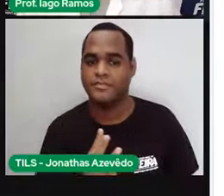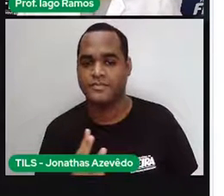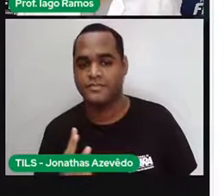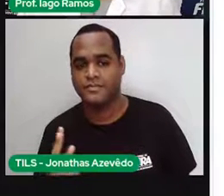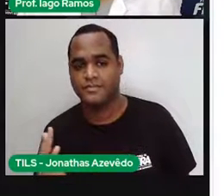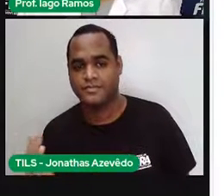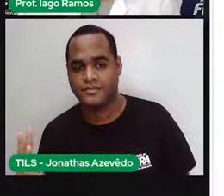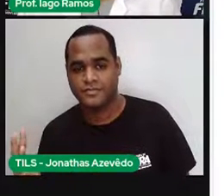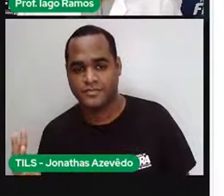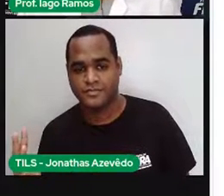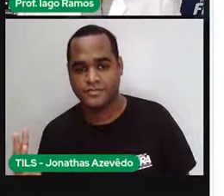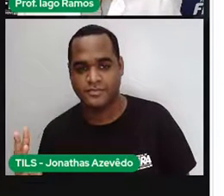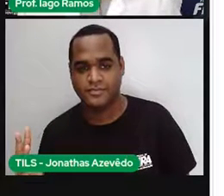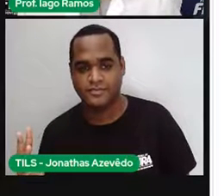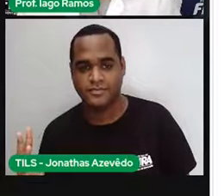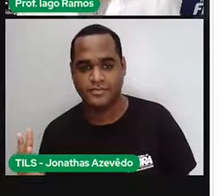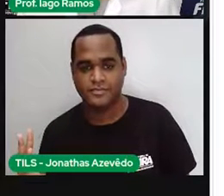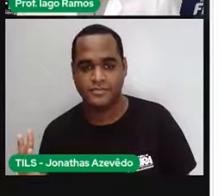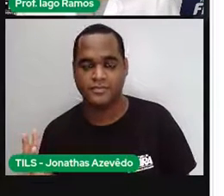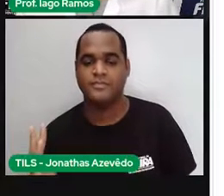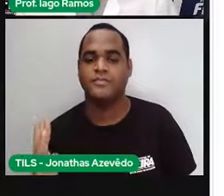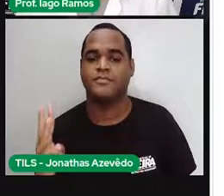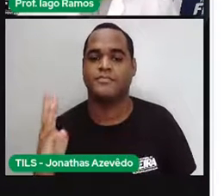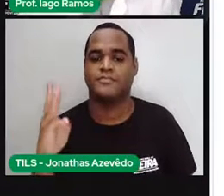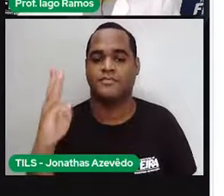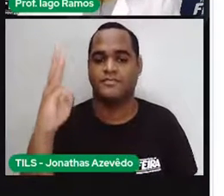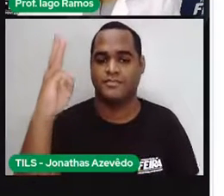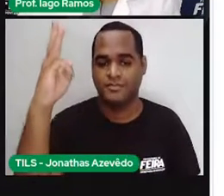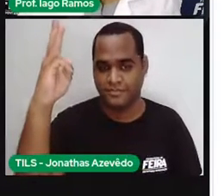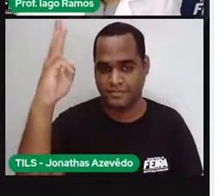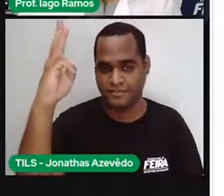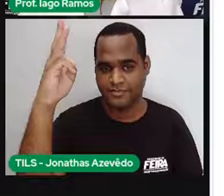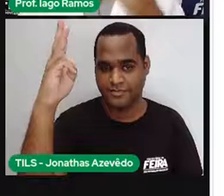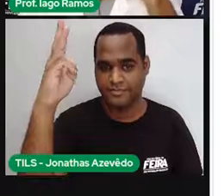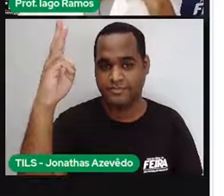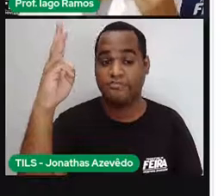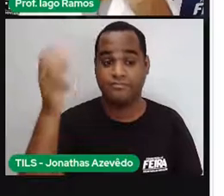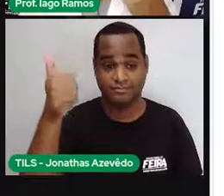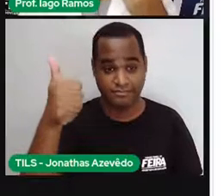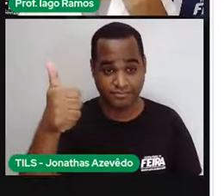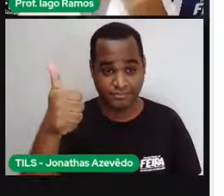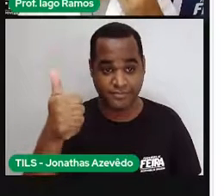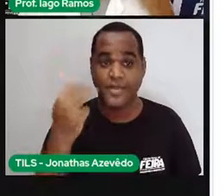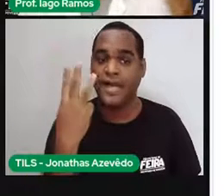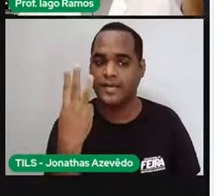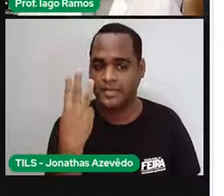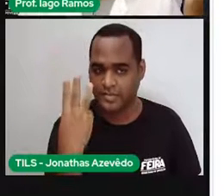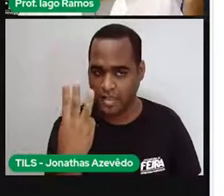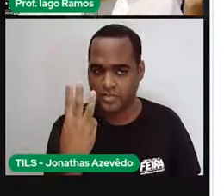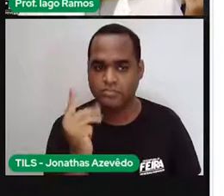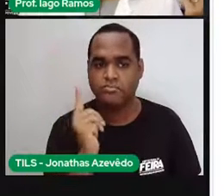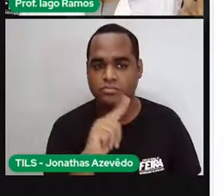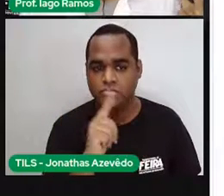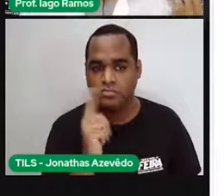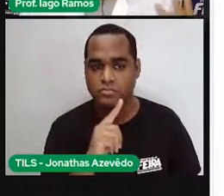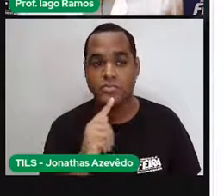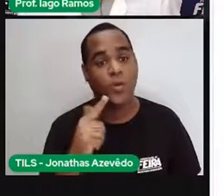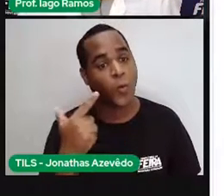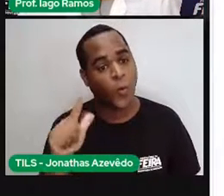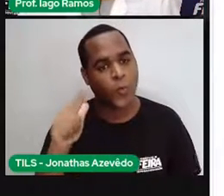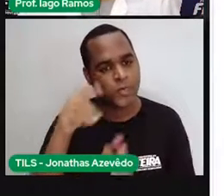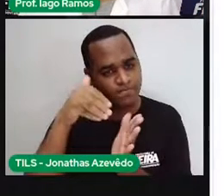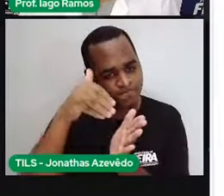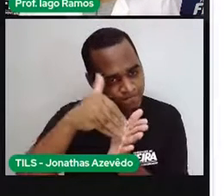largura, vai correr o comprimento, vai correr a largura. três voltas, três E a volta final,